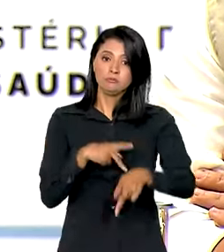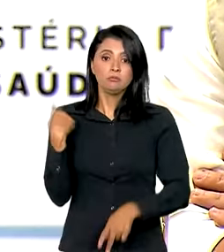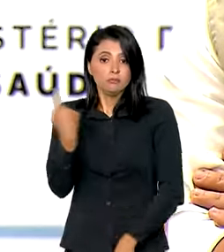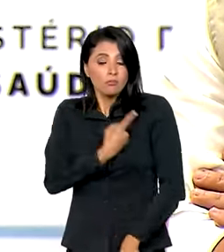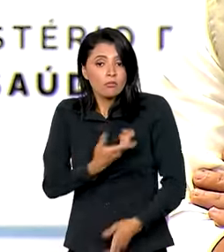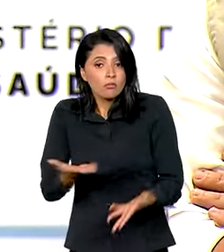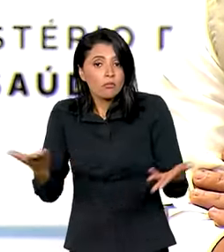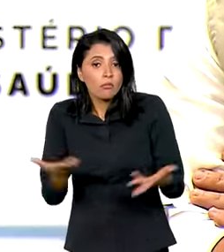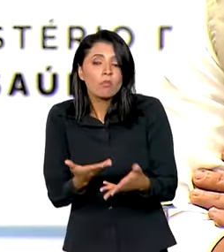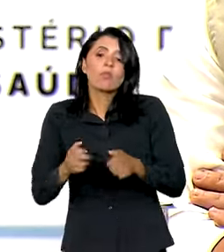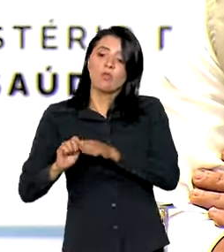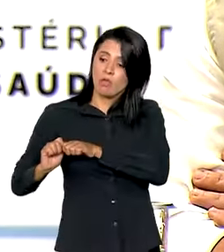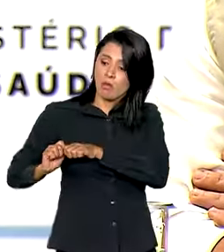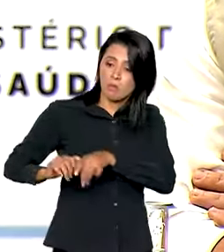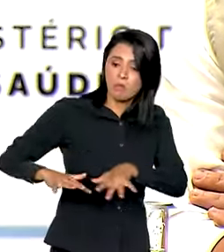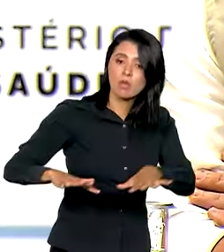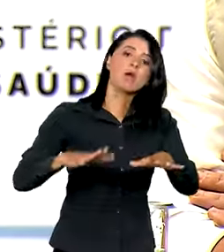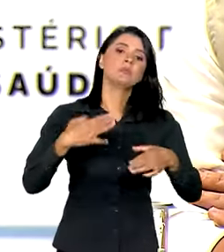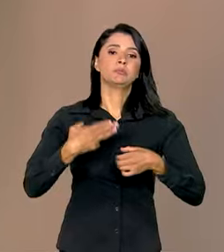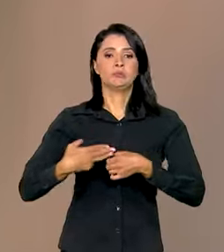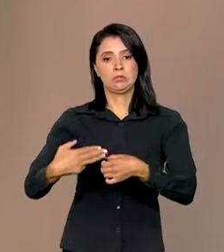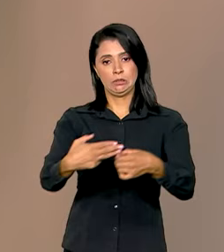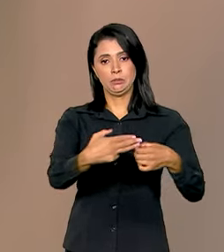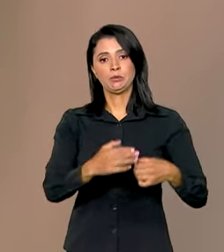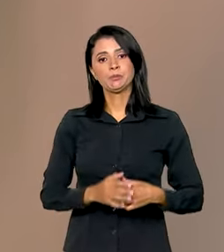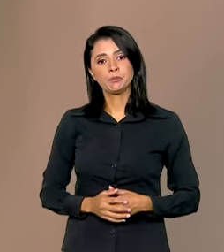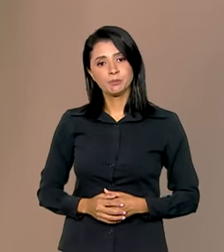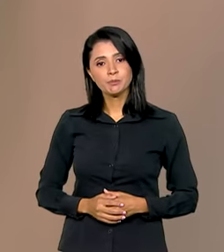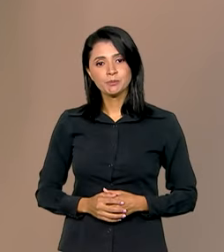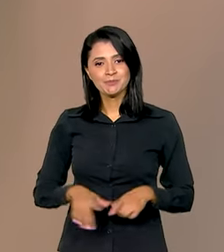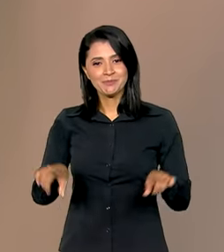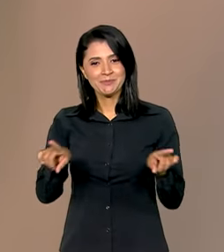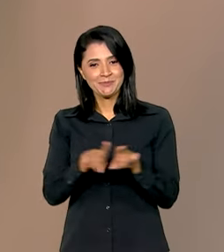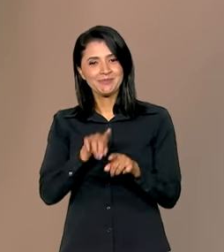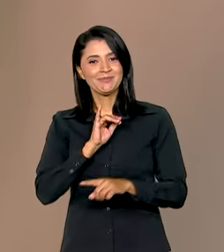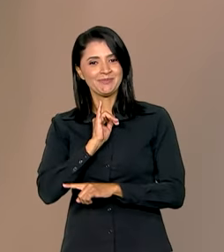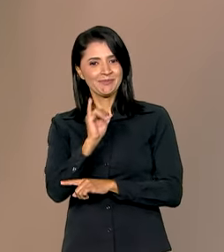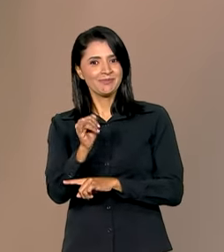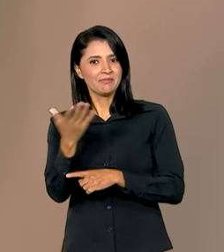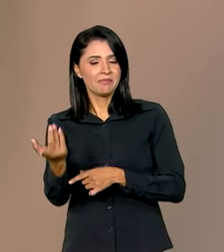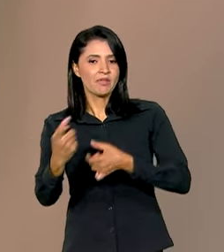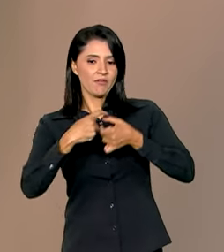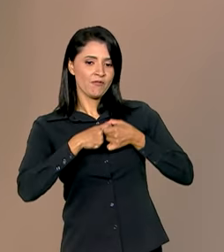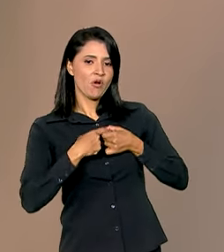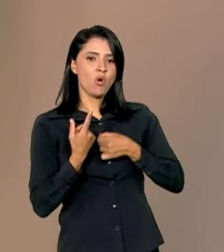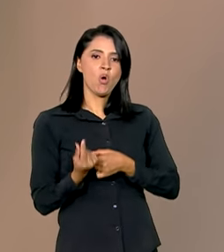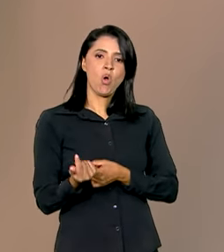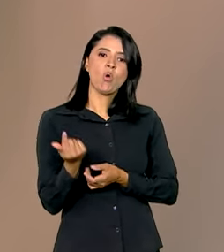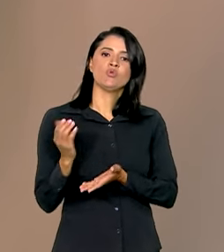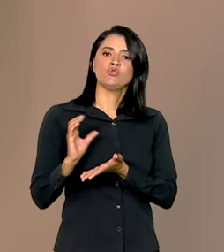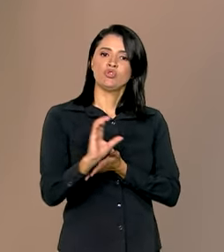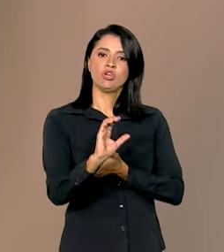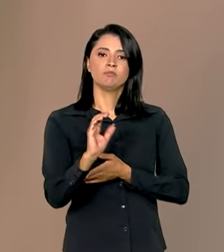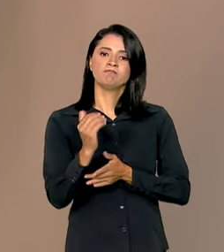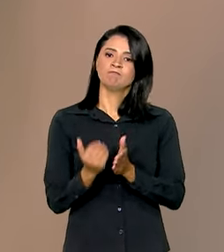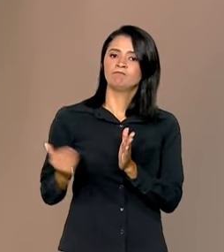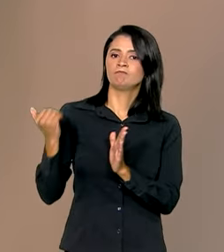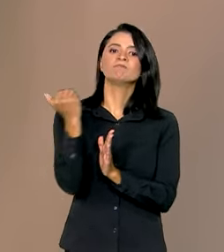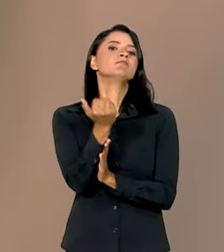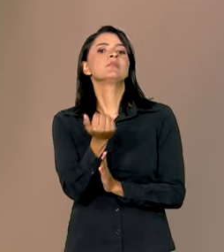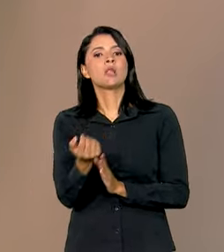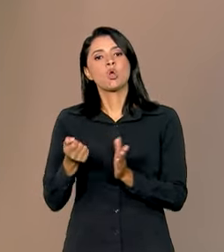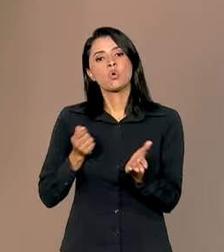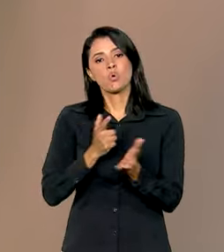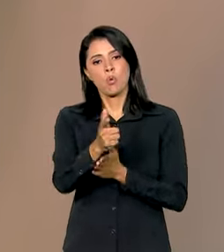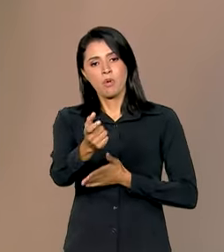vivemos é ampliar para municípios. Também foi anunciado um repasse de recursos para aumentar a